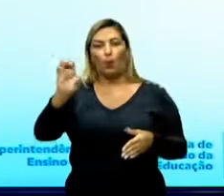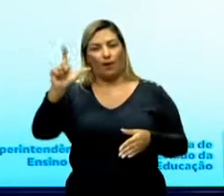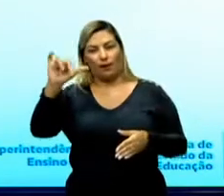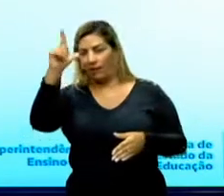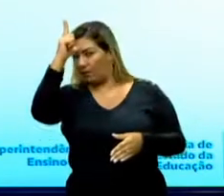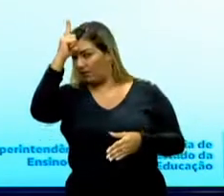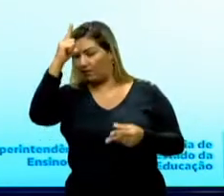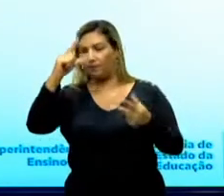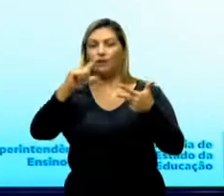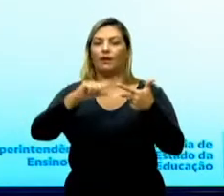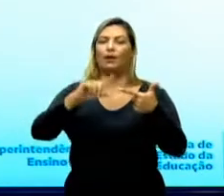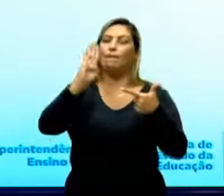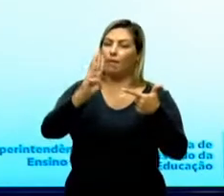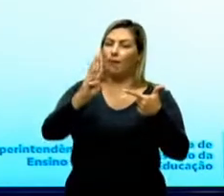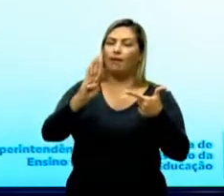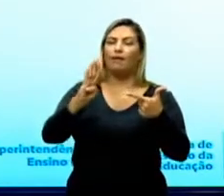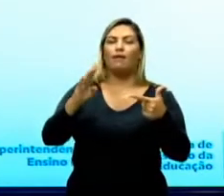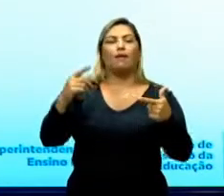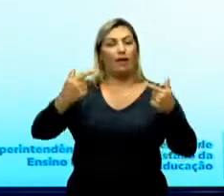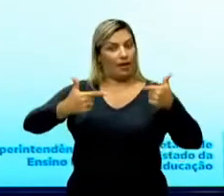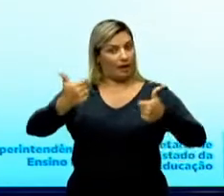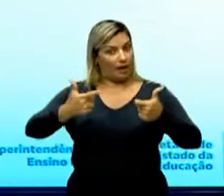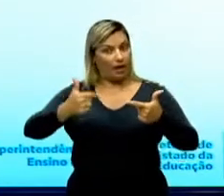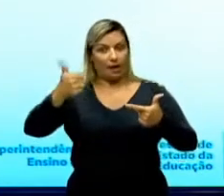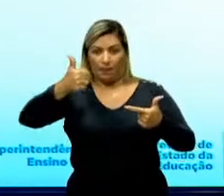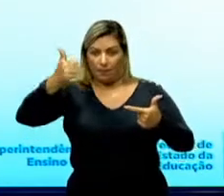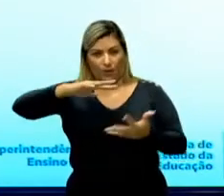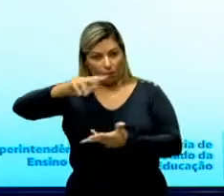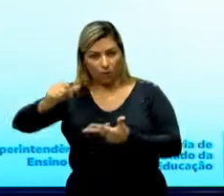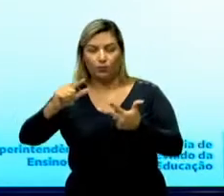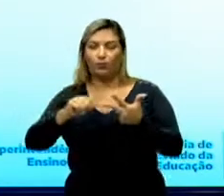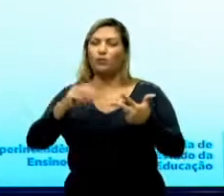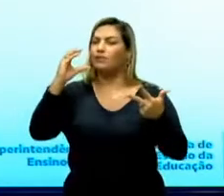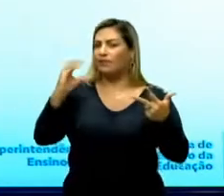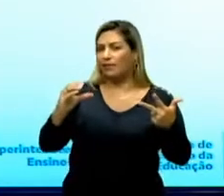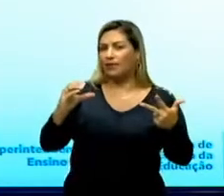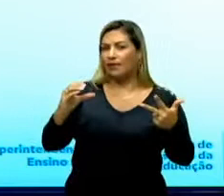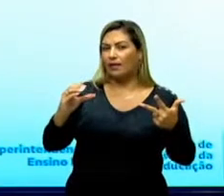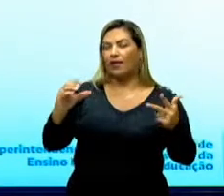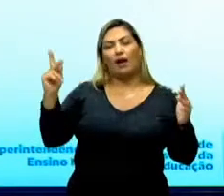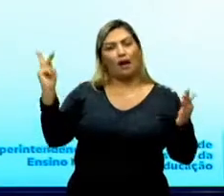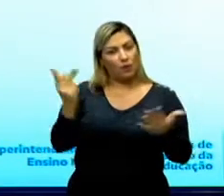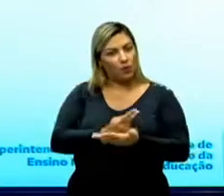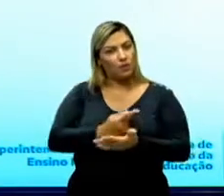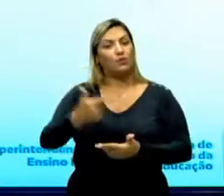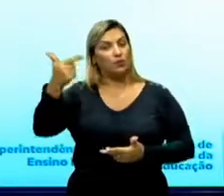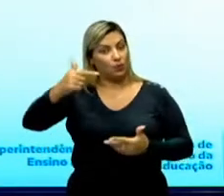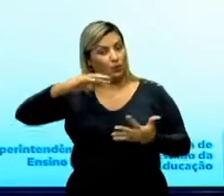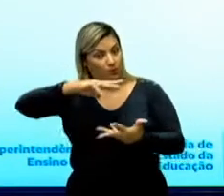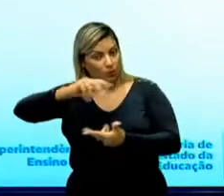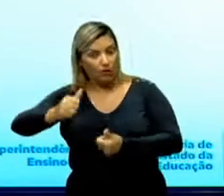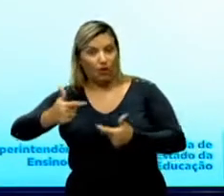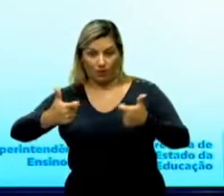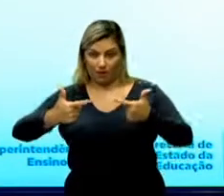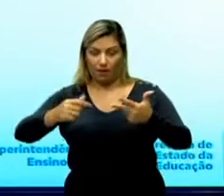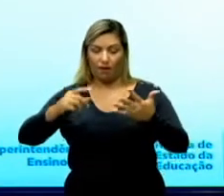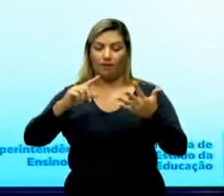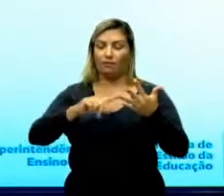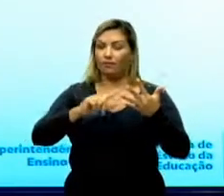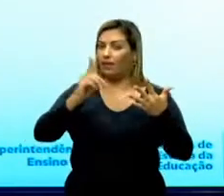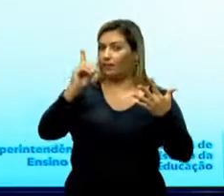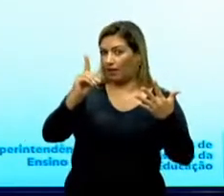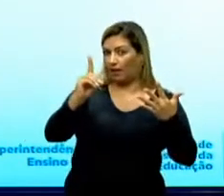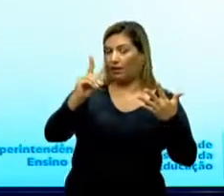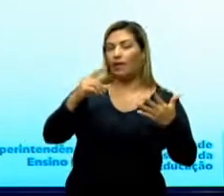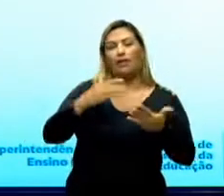a eclosão da Primeira Guerra Mundial, letra C, a eclosão da Segunda Guerra Mundial, ou letra E, letra D,